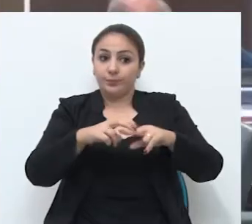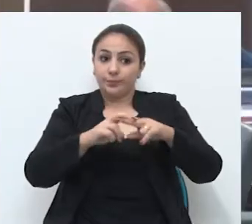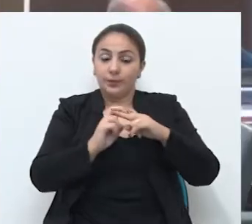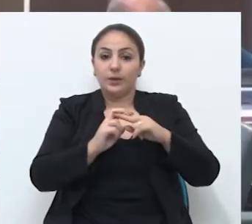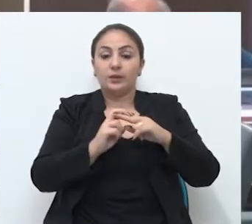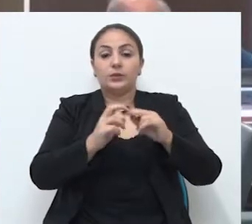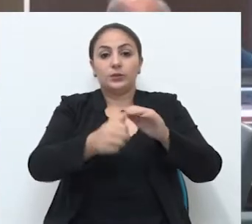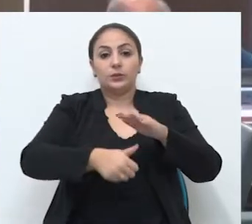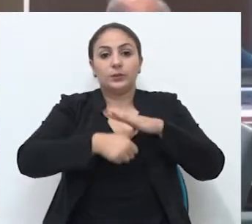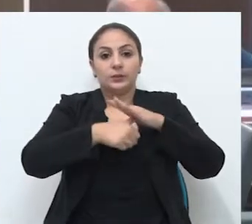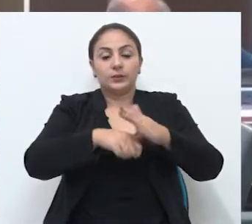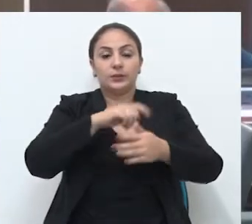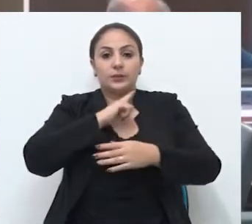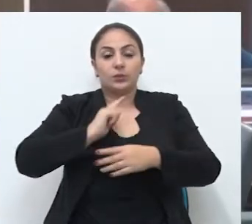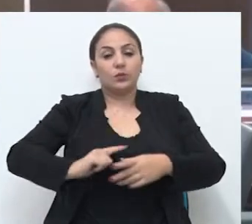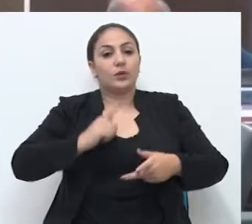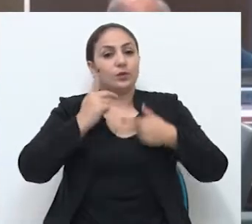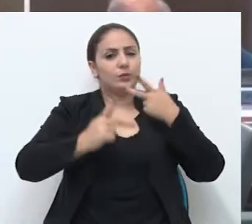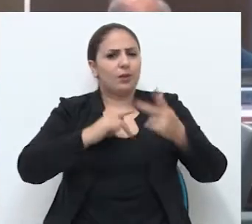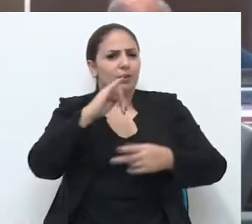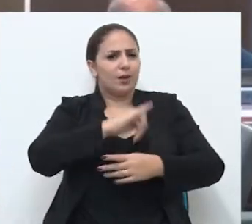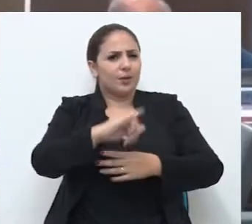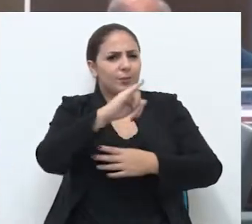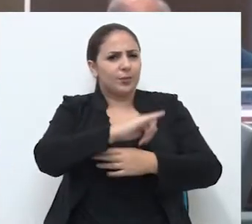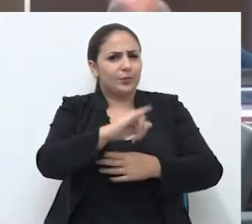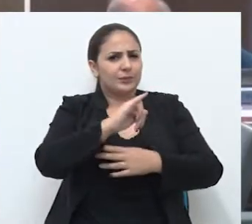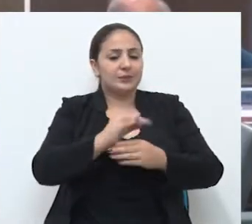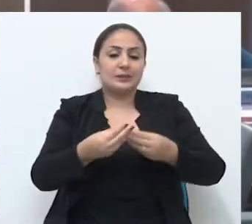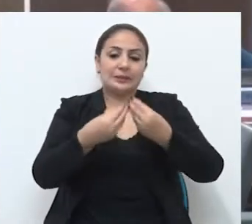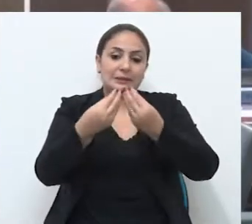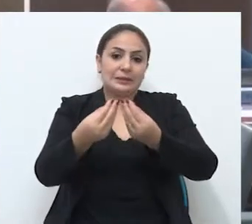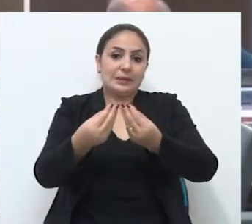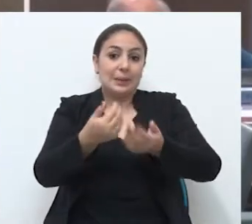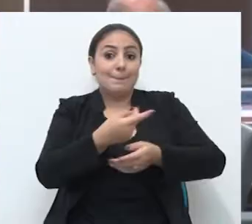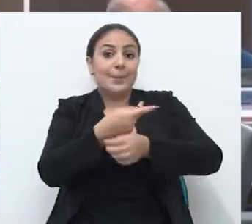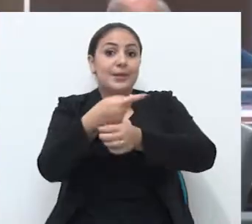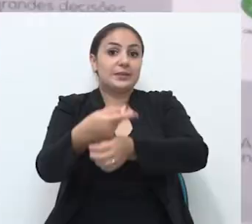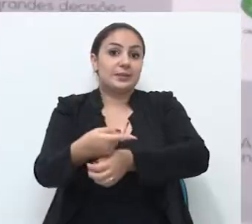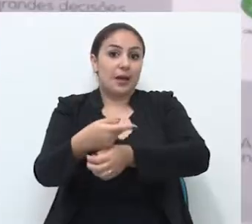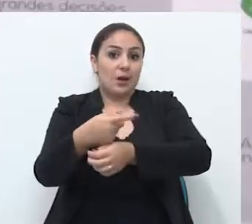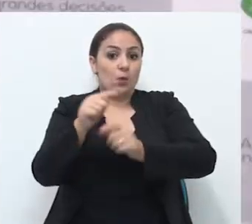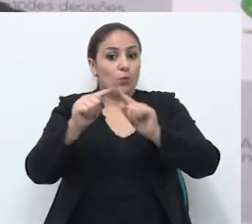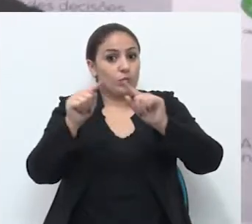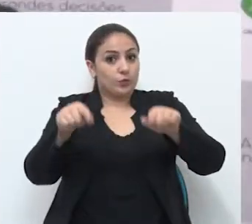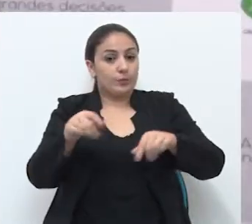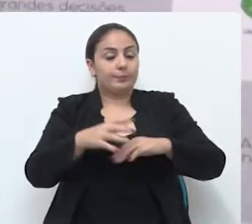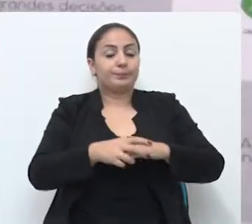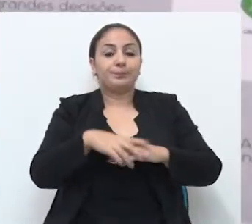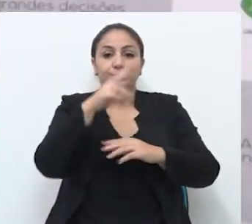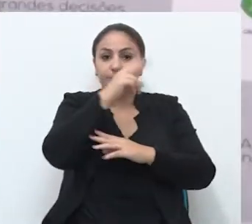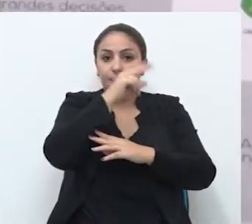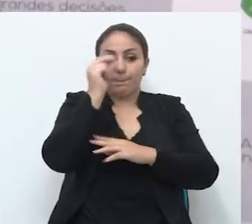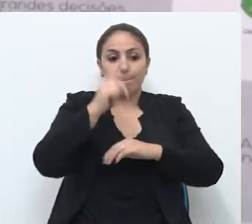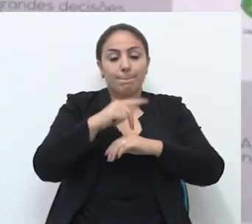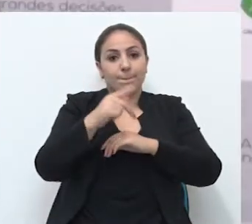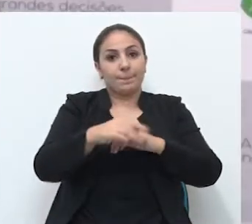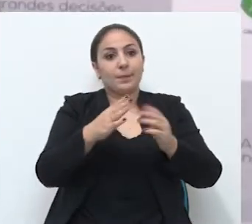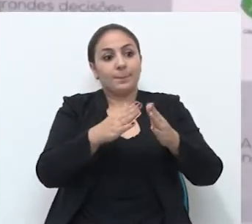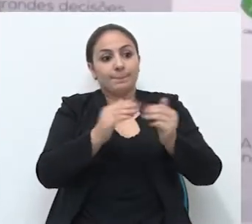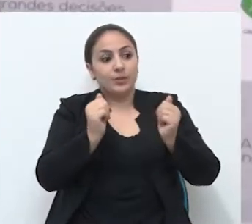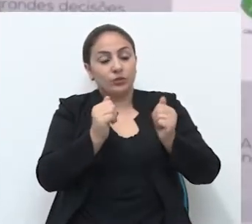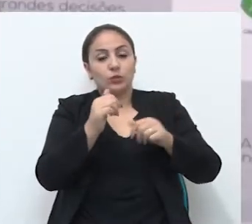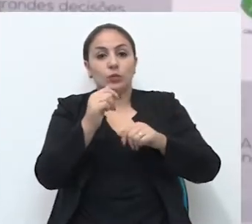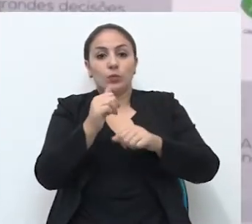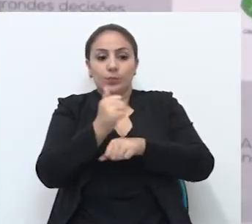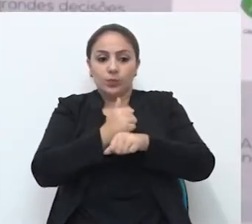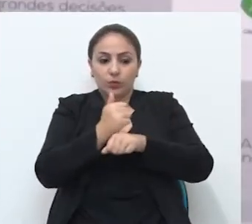Por isso, o líder do governo fala da importância da assedência. O município de Passo Fundo está solicitando a assedência